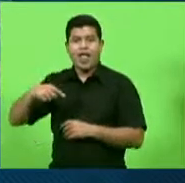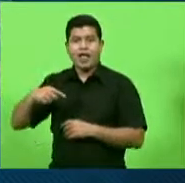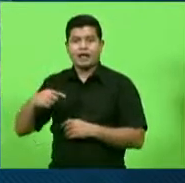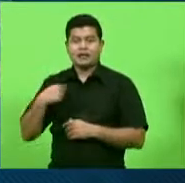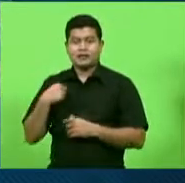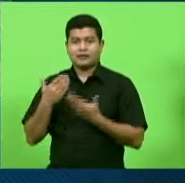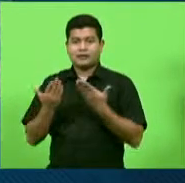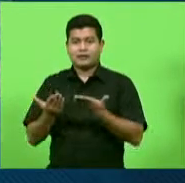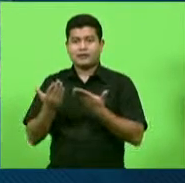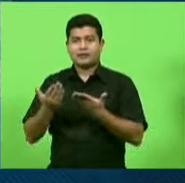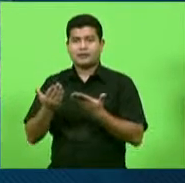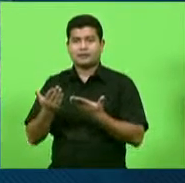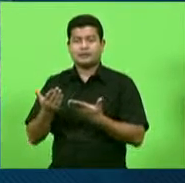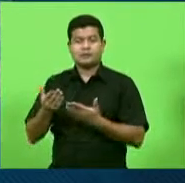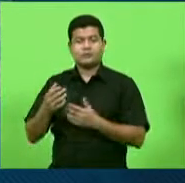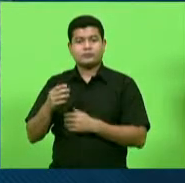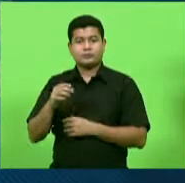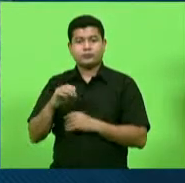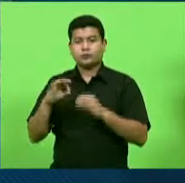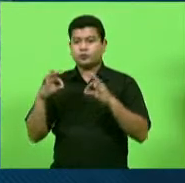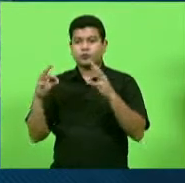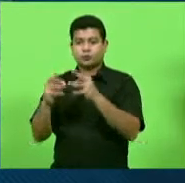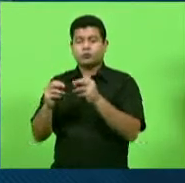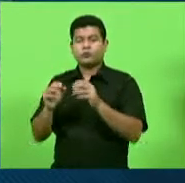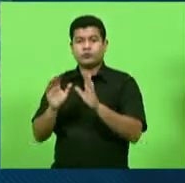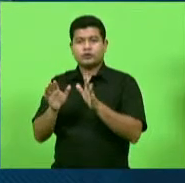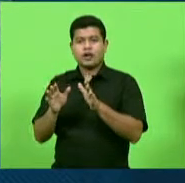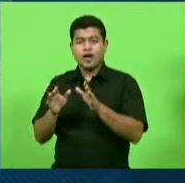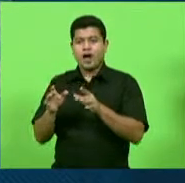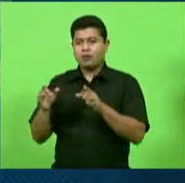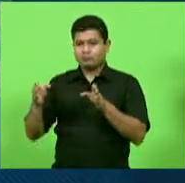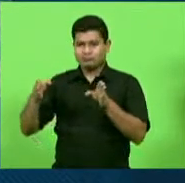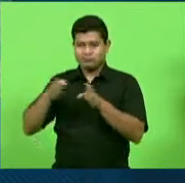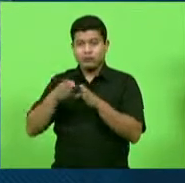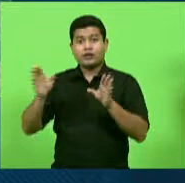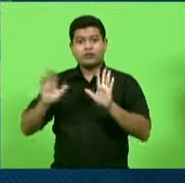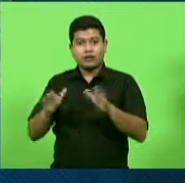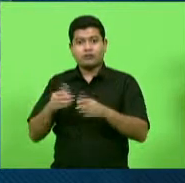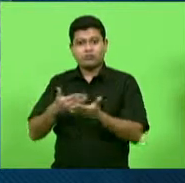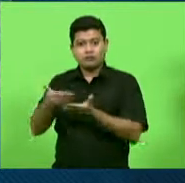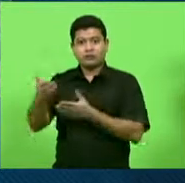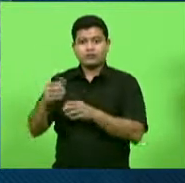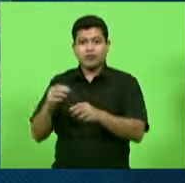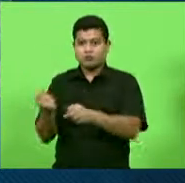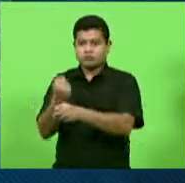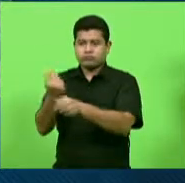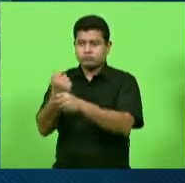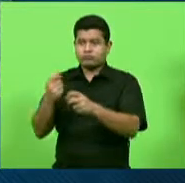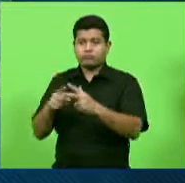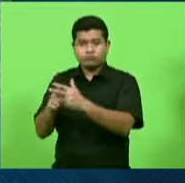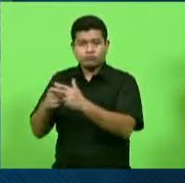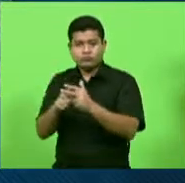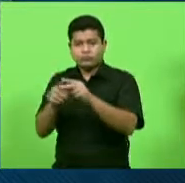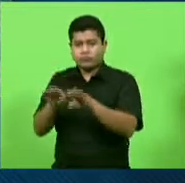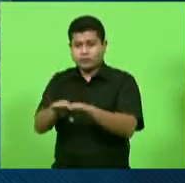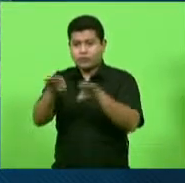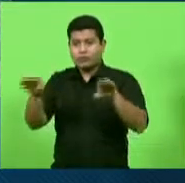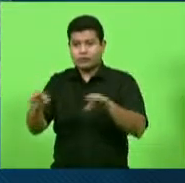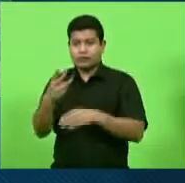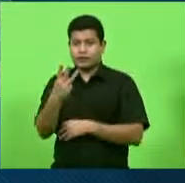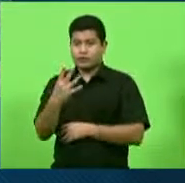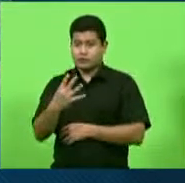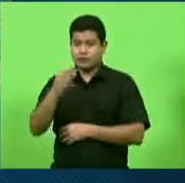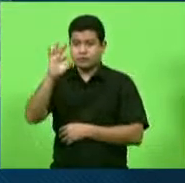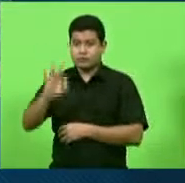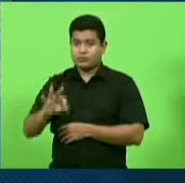Francisca. Aquele pedacinho ali já também, que já está sendo duplicado. Lógico, ele já tem 34% dessas obras